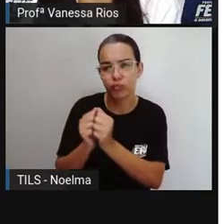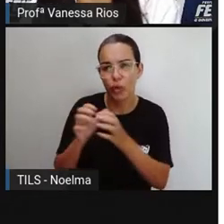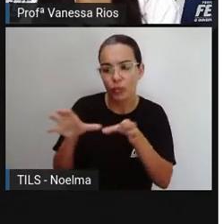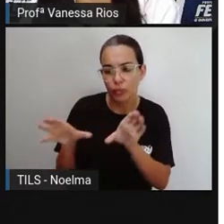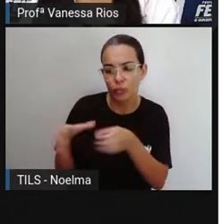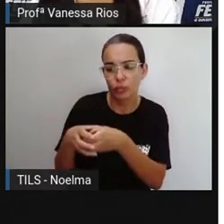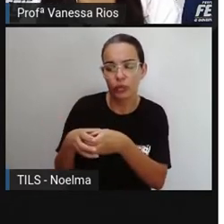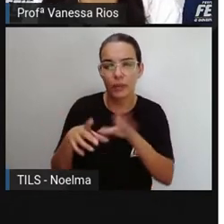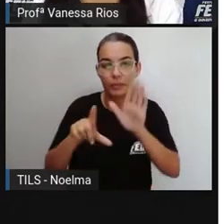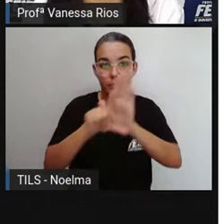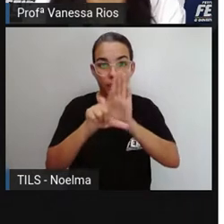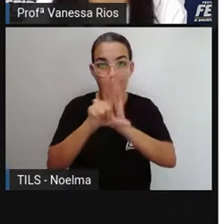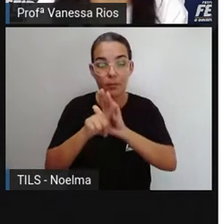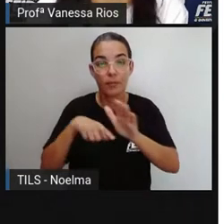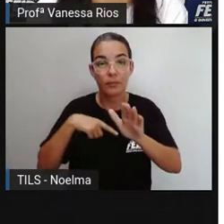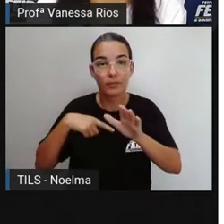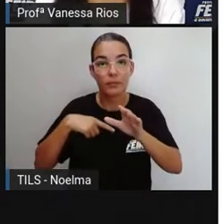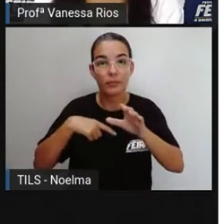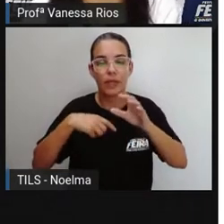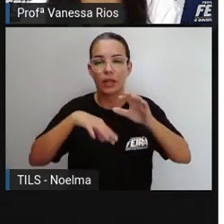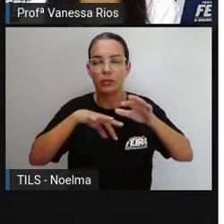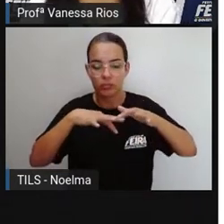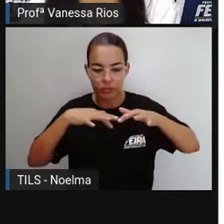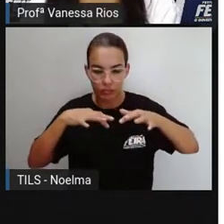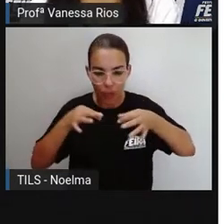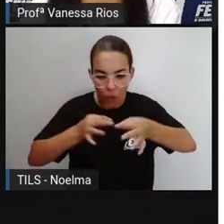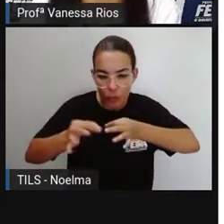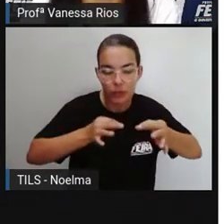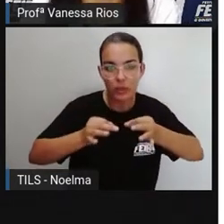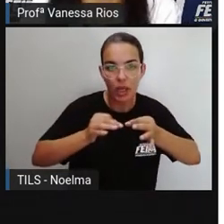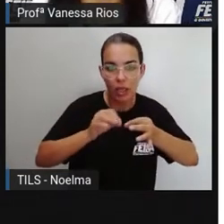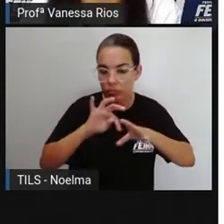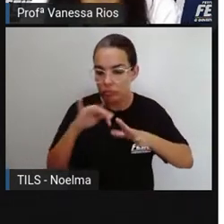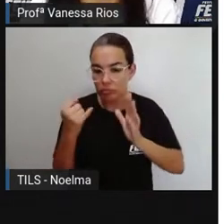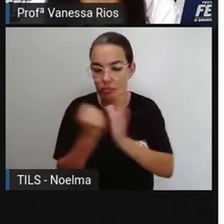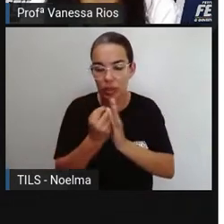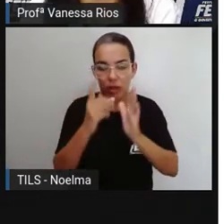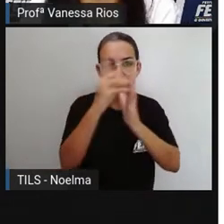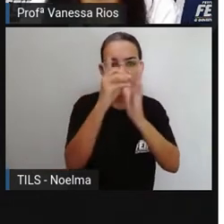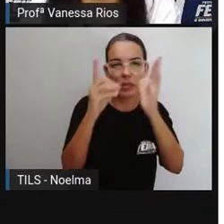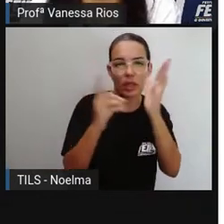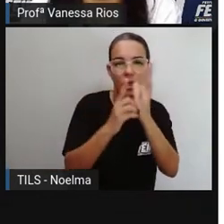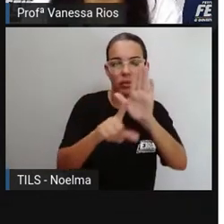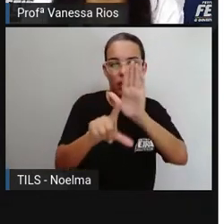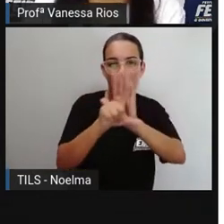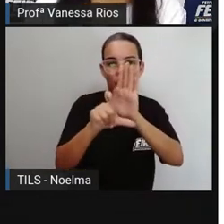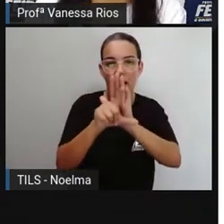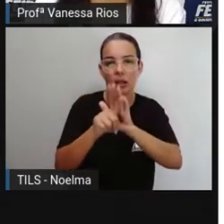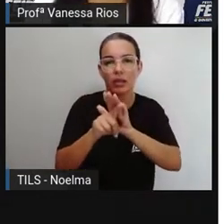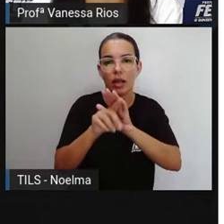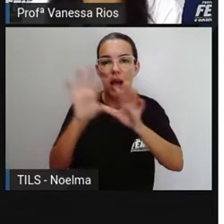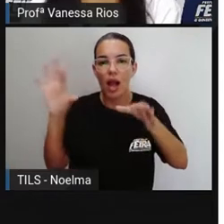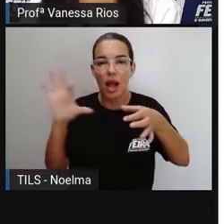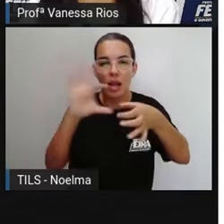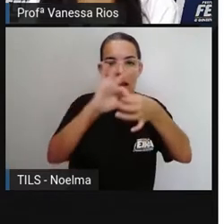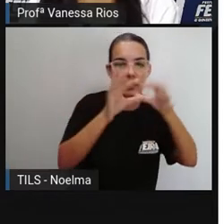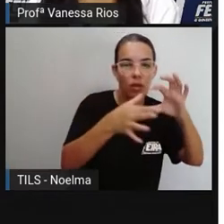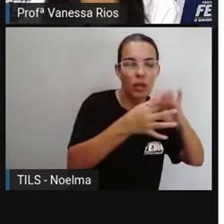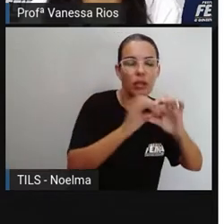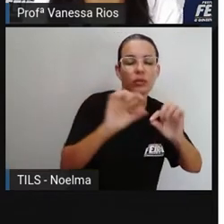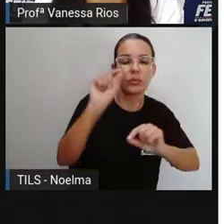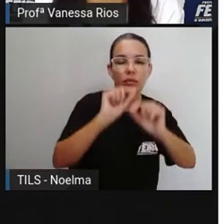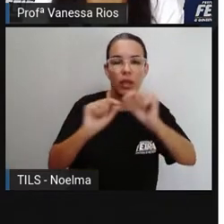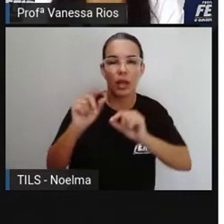que vai organizar todos os decretos, todas as leis relacionadas à sua população. E cada país